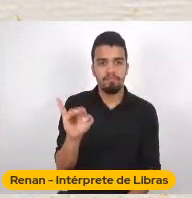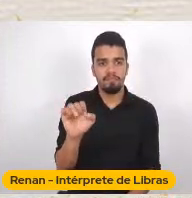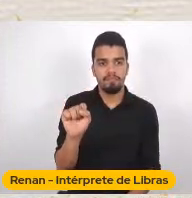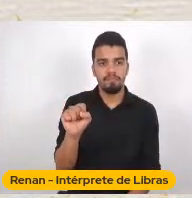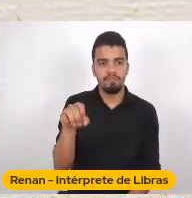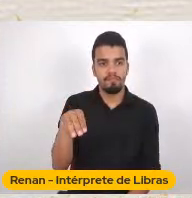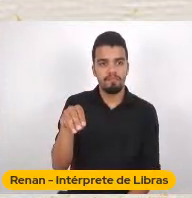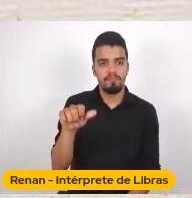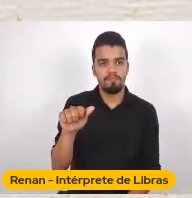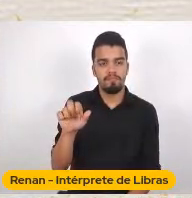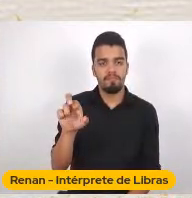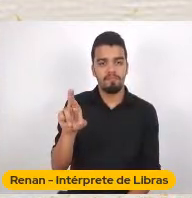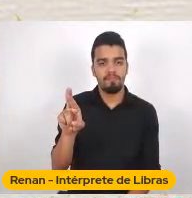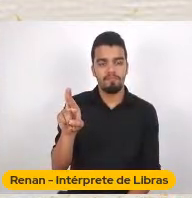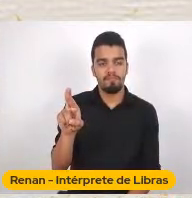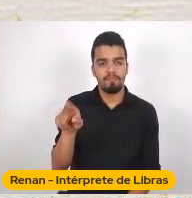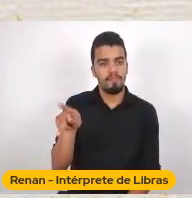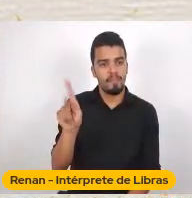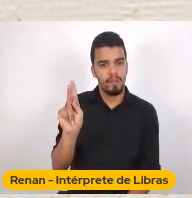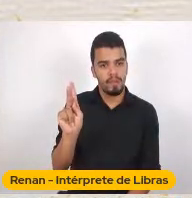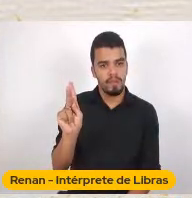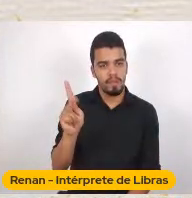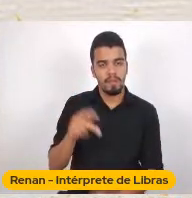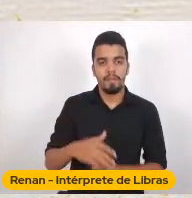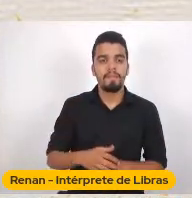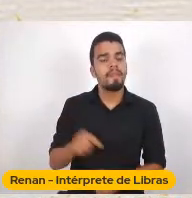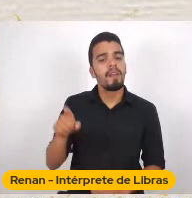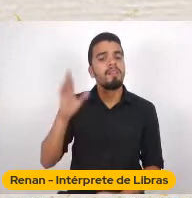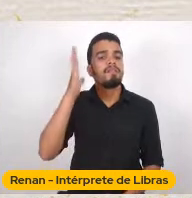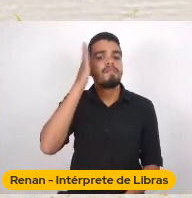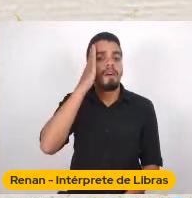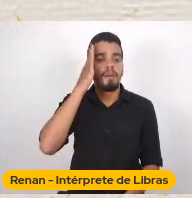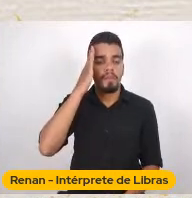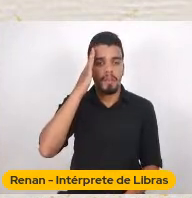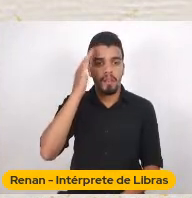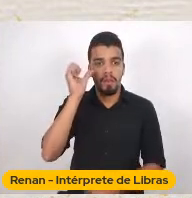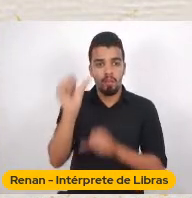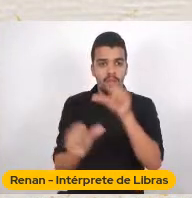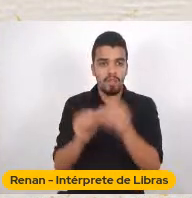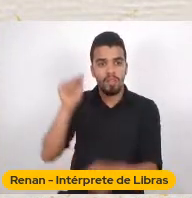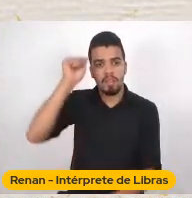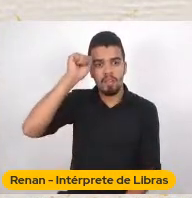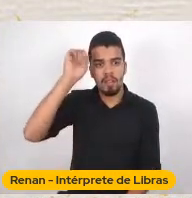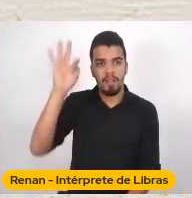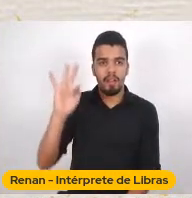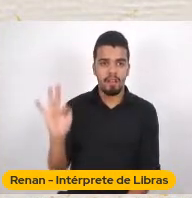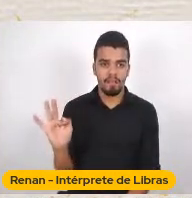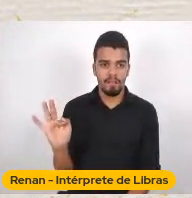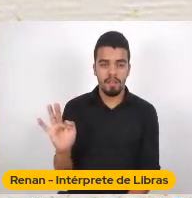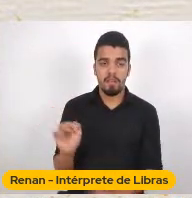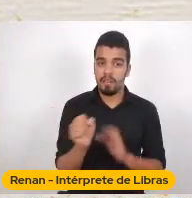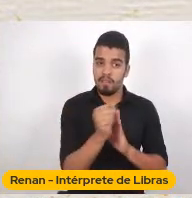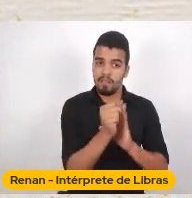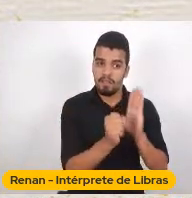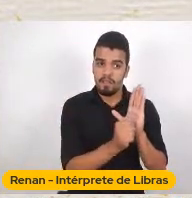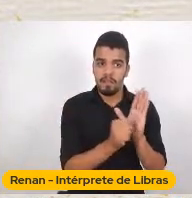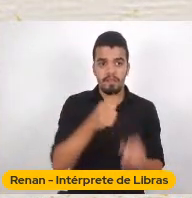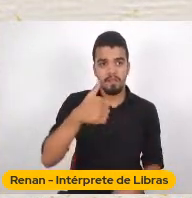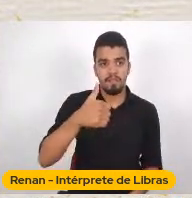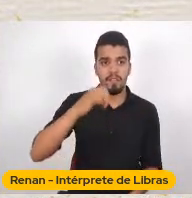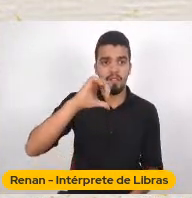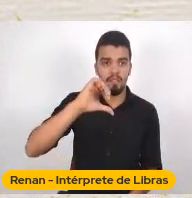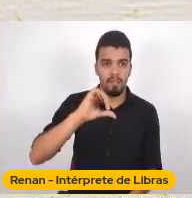noção Da redefinição Da África A gente pode ver A África Ela foi redefinida No século XIX A